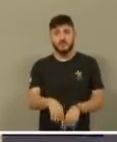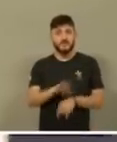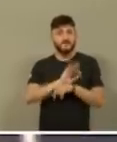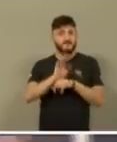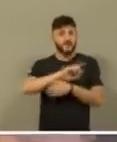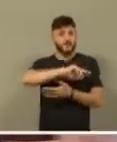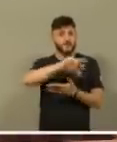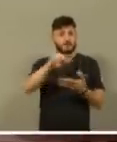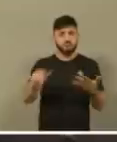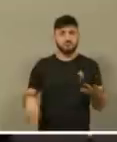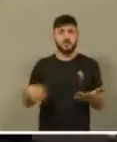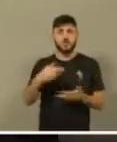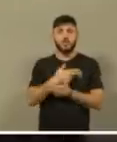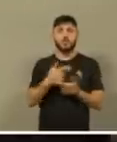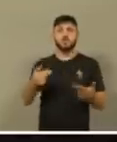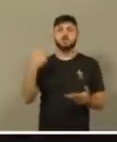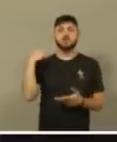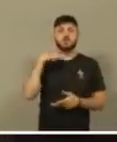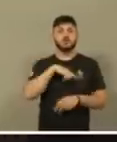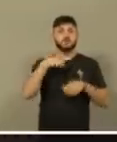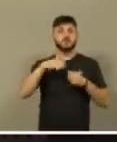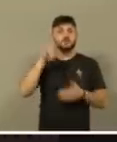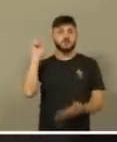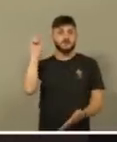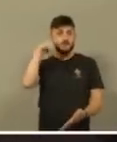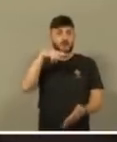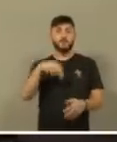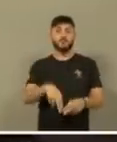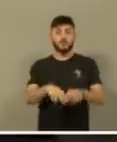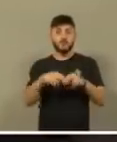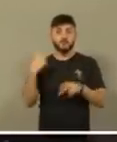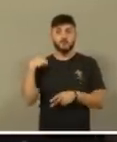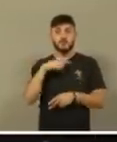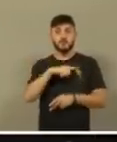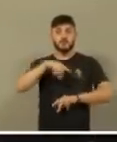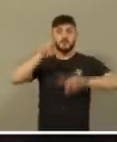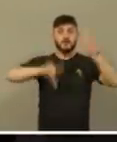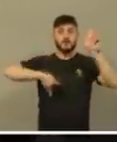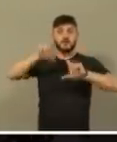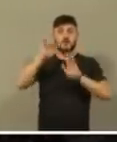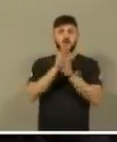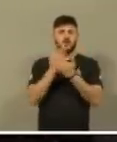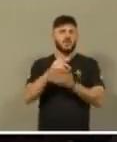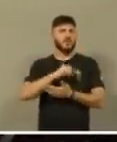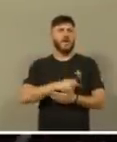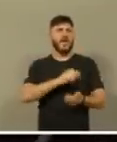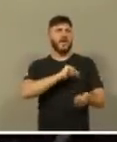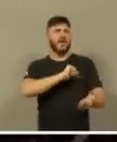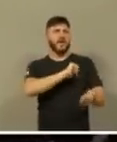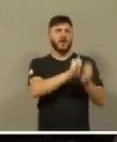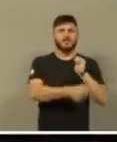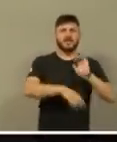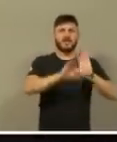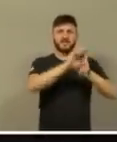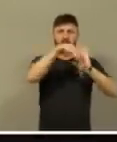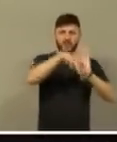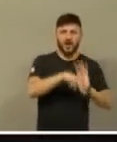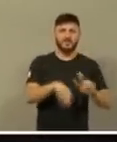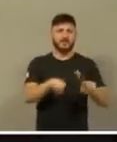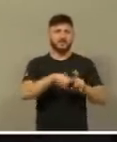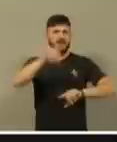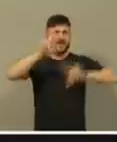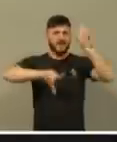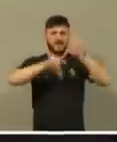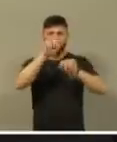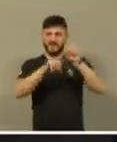São coisas, a gente tem, por isso que nós temos uma TV católica, não é para competir com canção nova, não é para competir com o século XXI, com rede de vida,